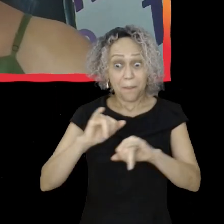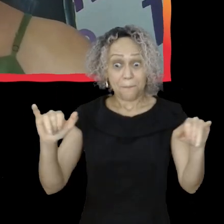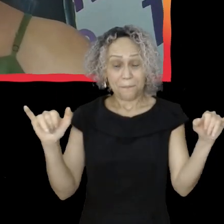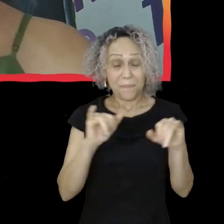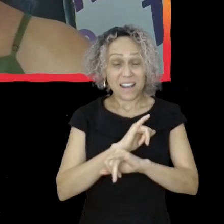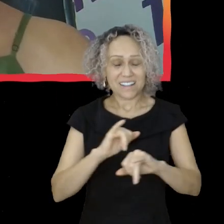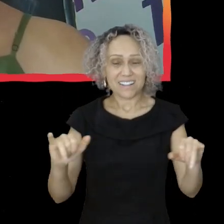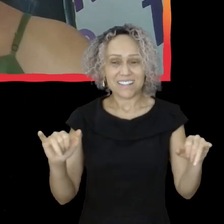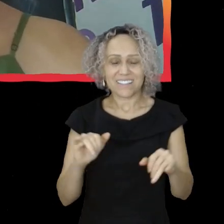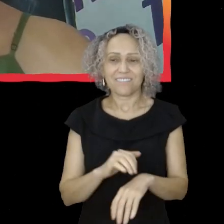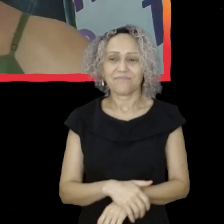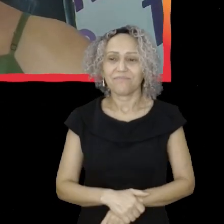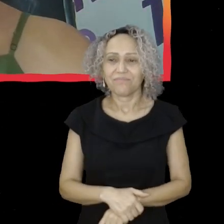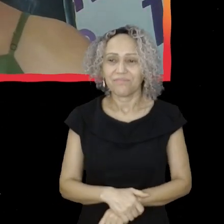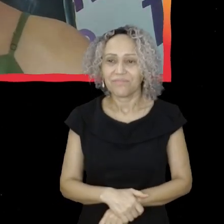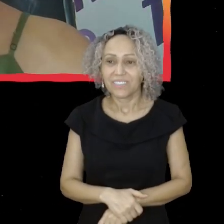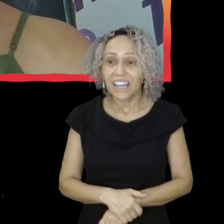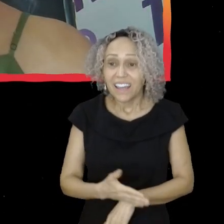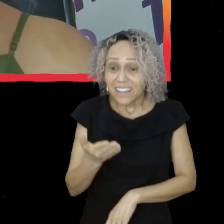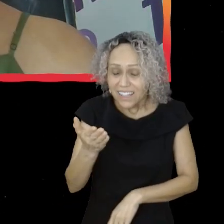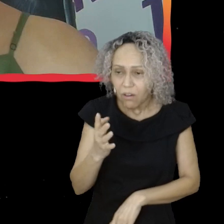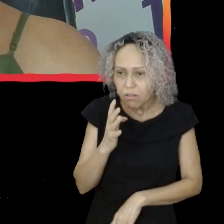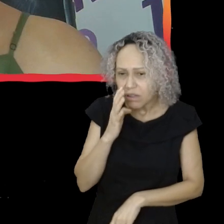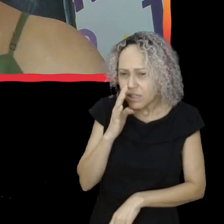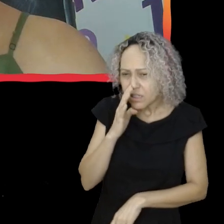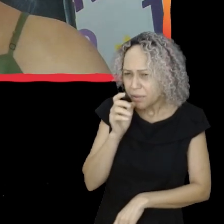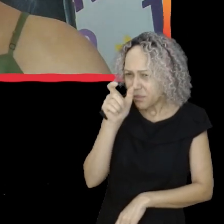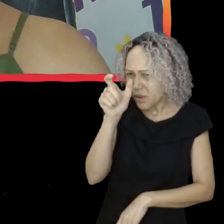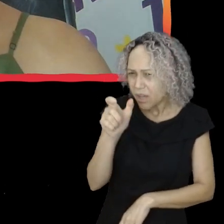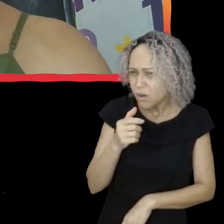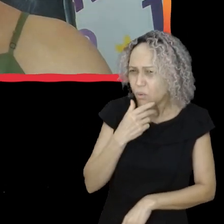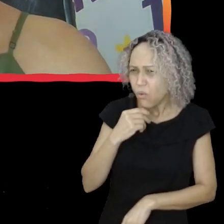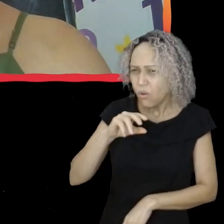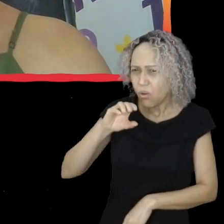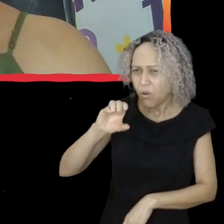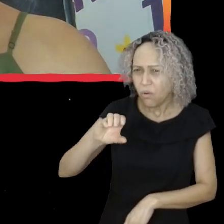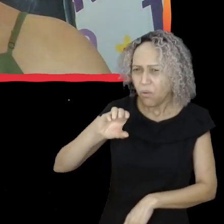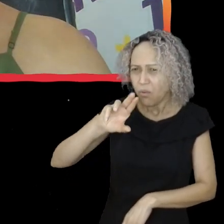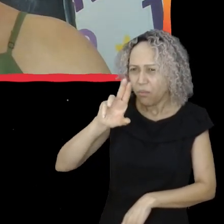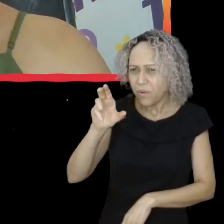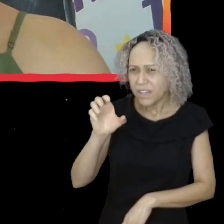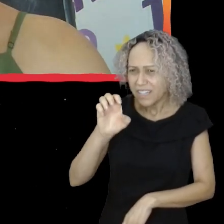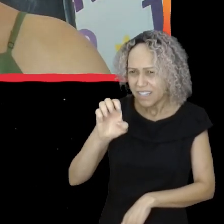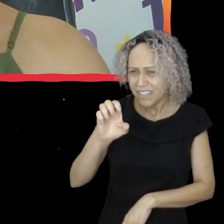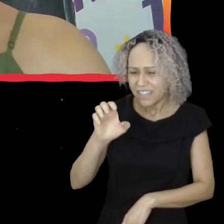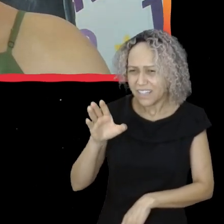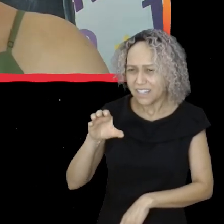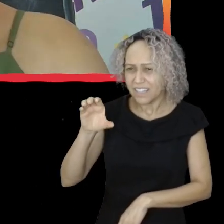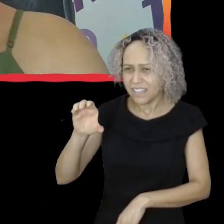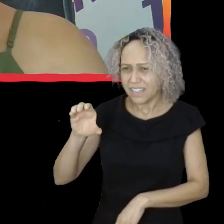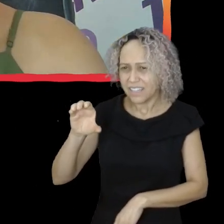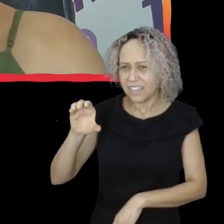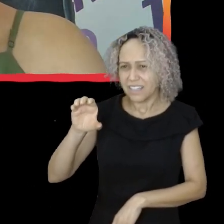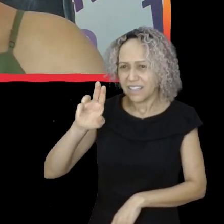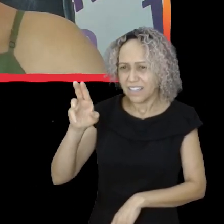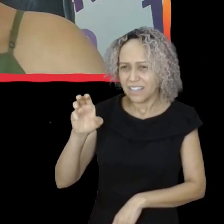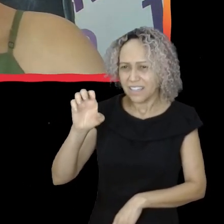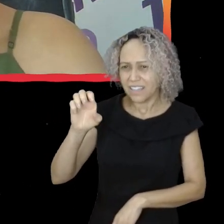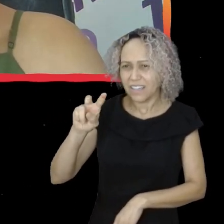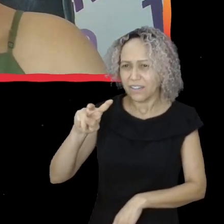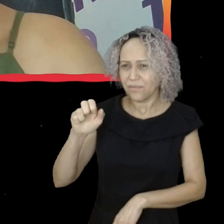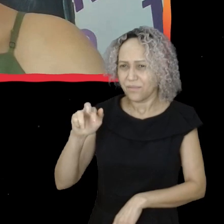tá, e tu tem uma admiração pelo Tchê, assim, ou é uma coisa mais da tua mãe? Porque a próxima foto também tem tu, bem Ana Júlia